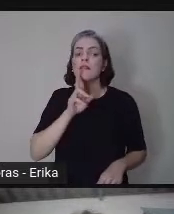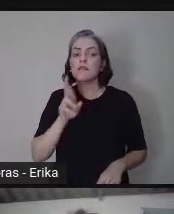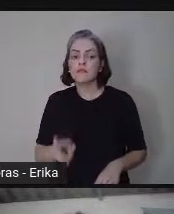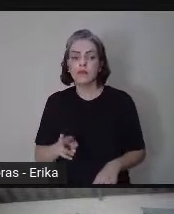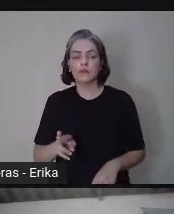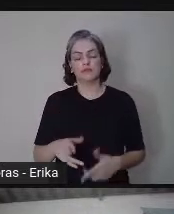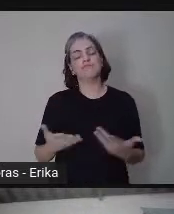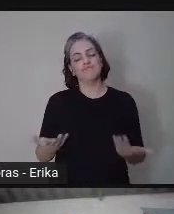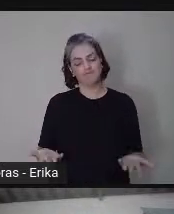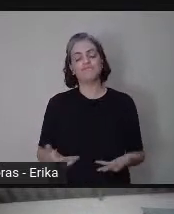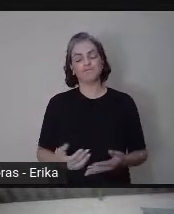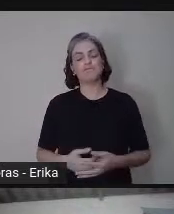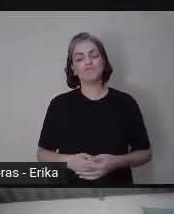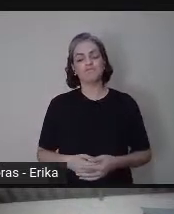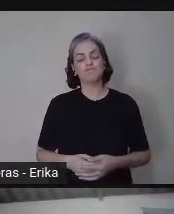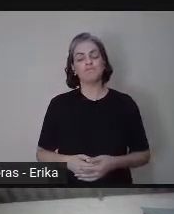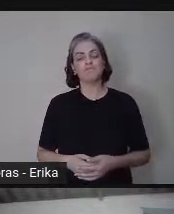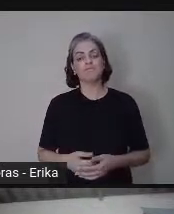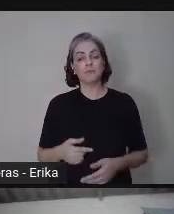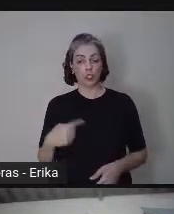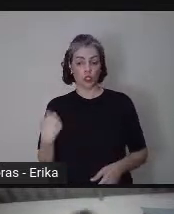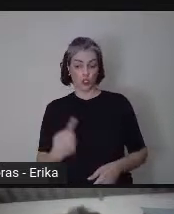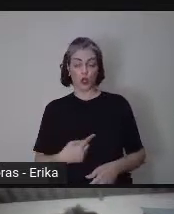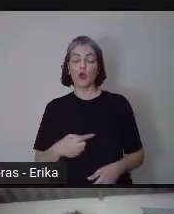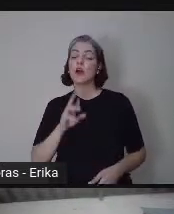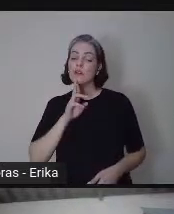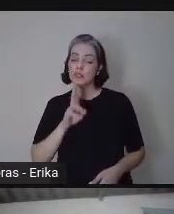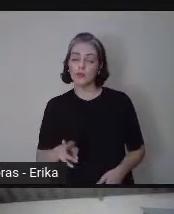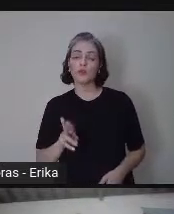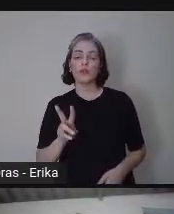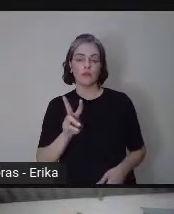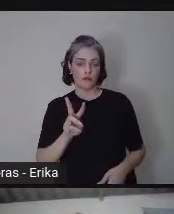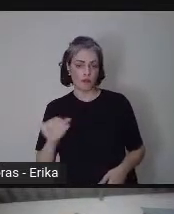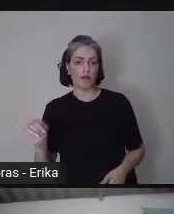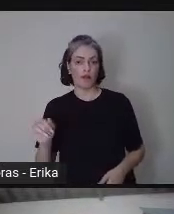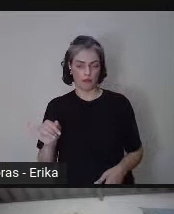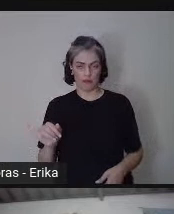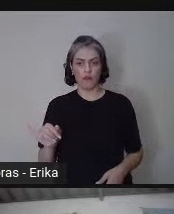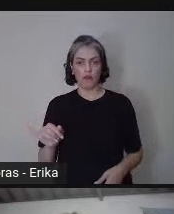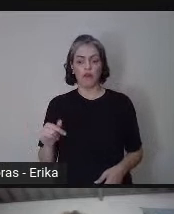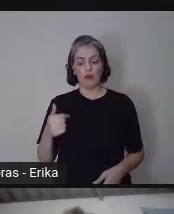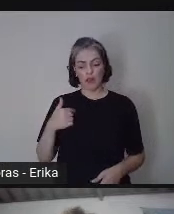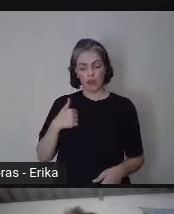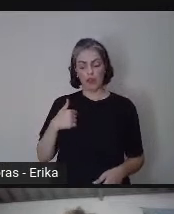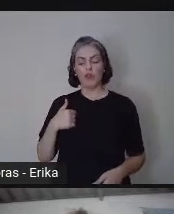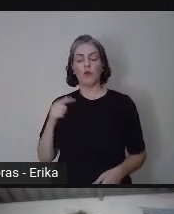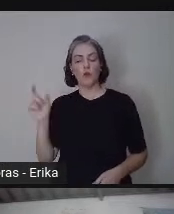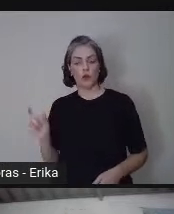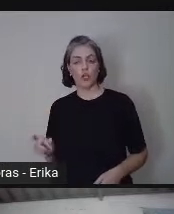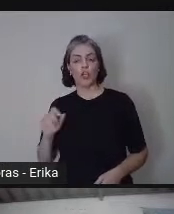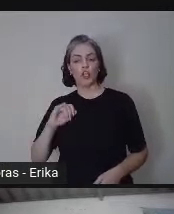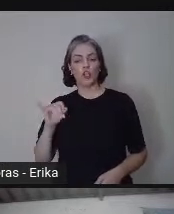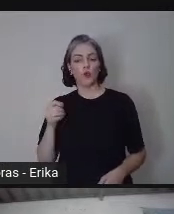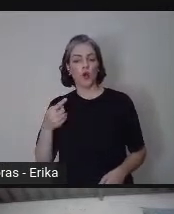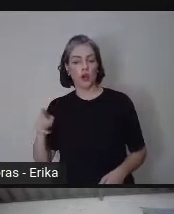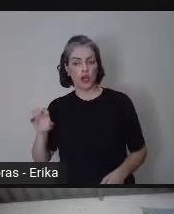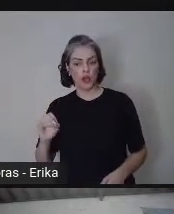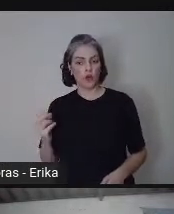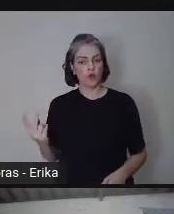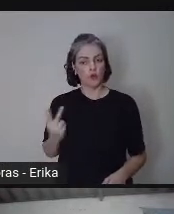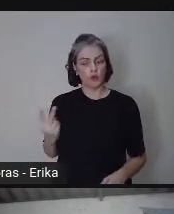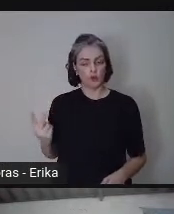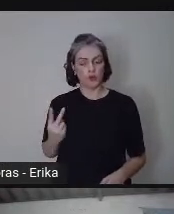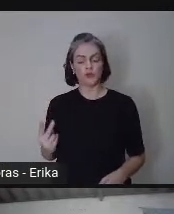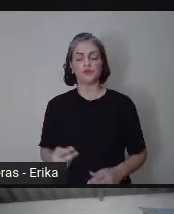respondendo, né, esses fóruns, esse fórum de perguntas frequentes, eu e o João, e à medida